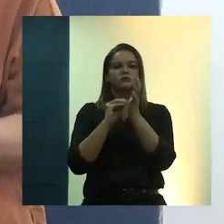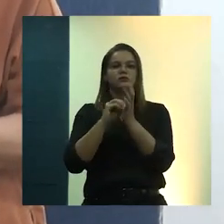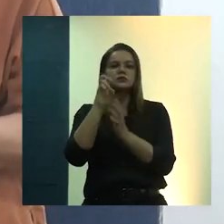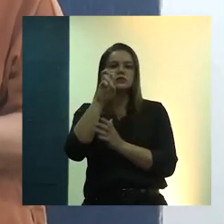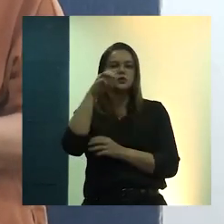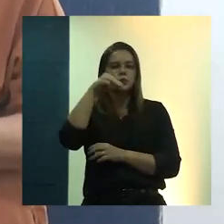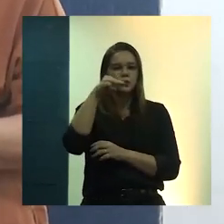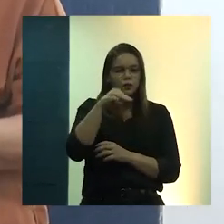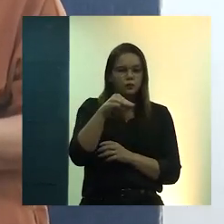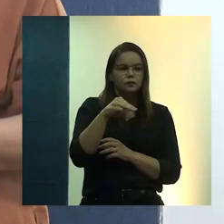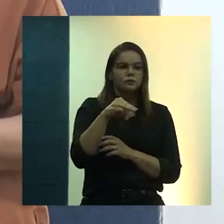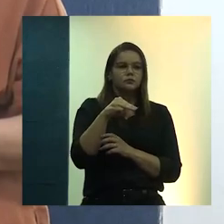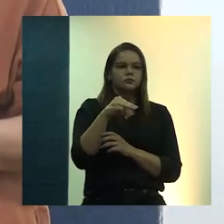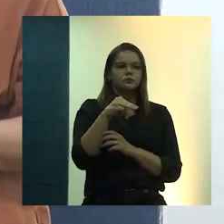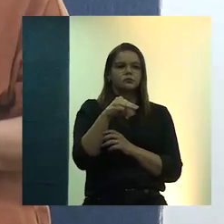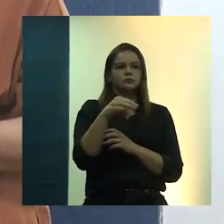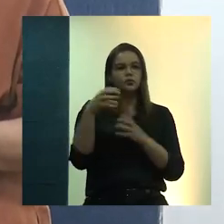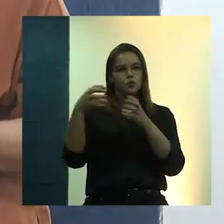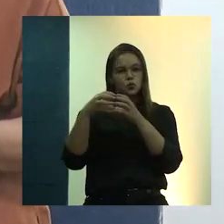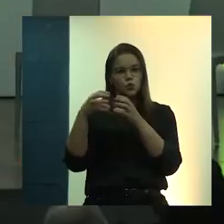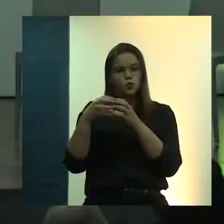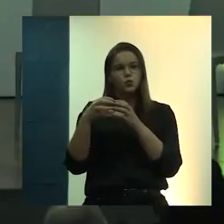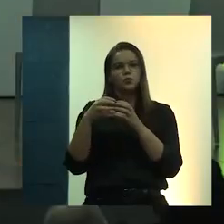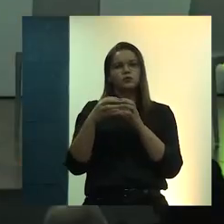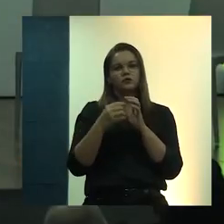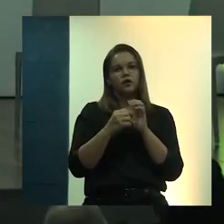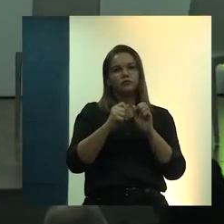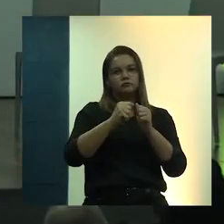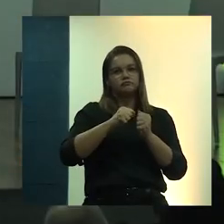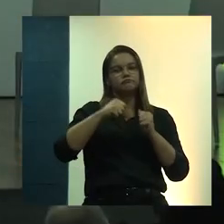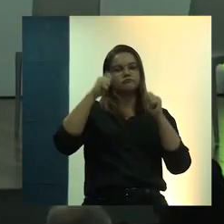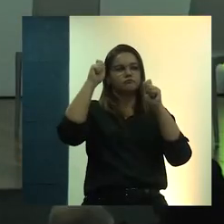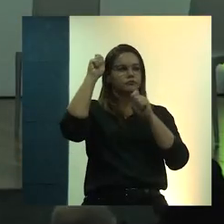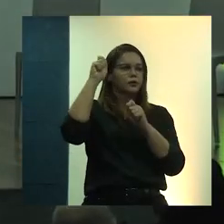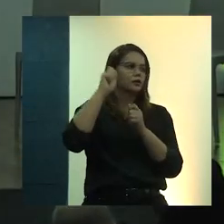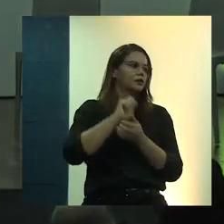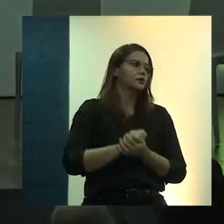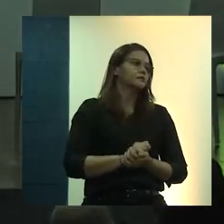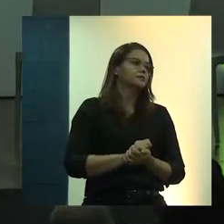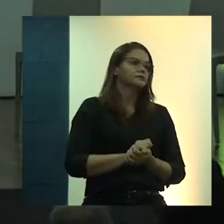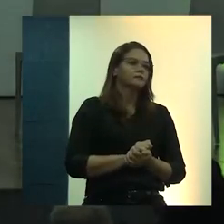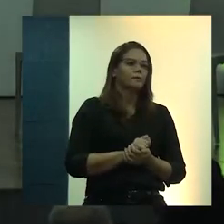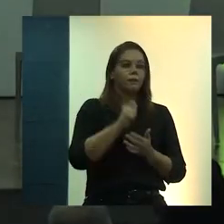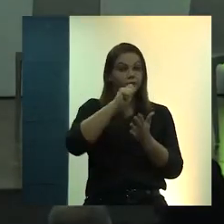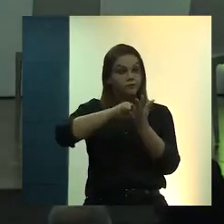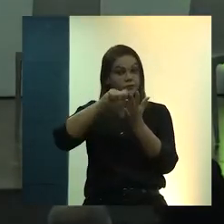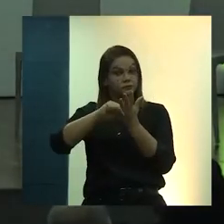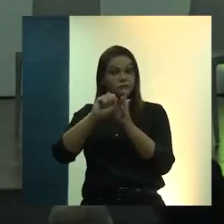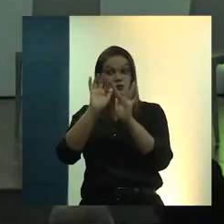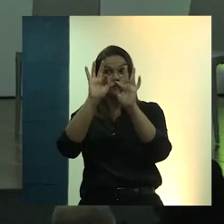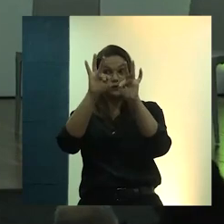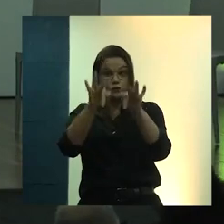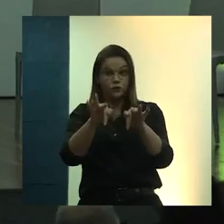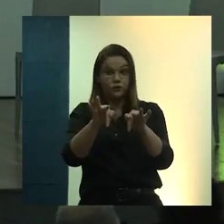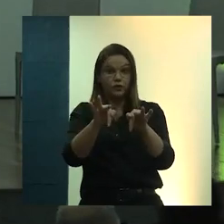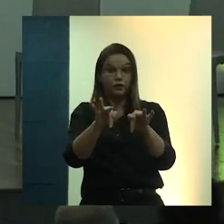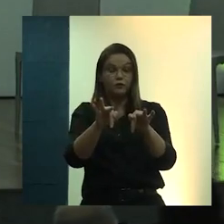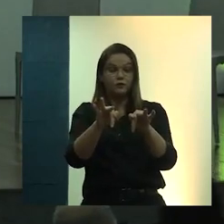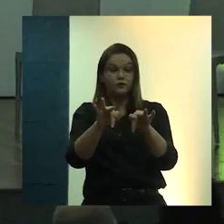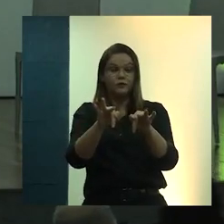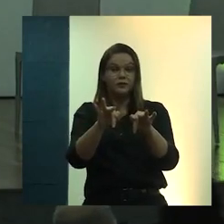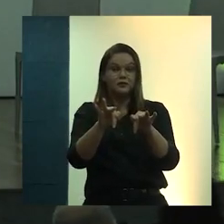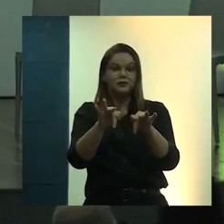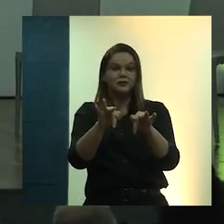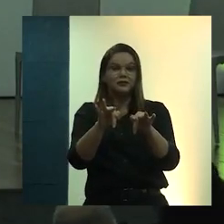a nossa equipe irá levantar a plaquinha. Façam as anotações para o fim, para a última